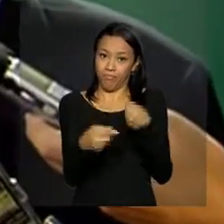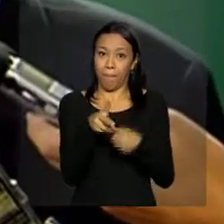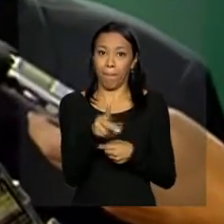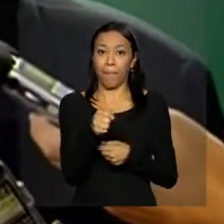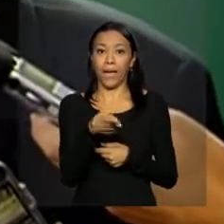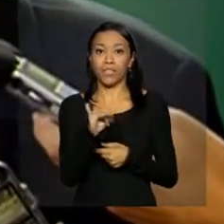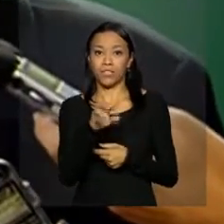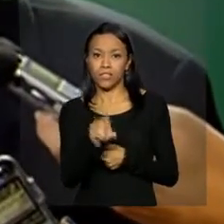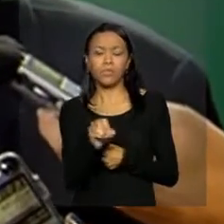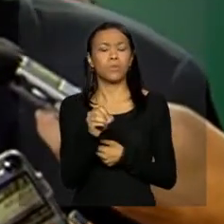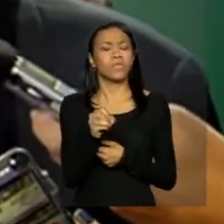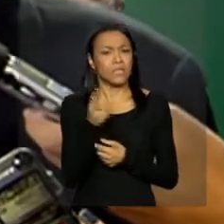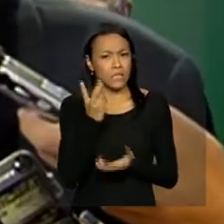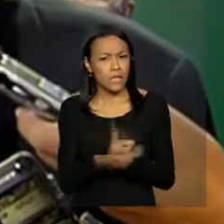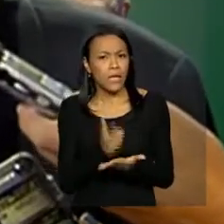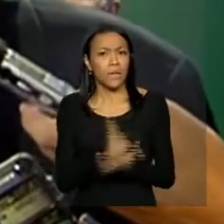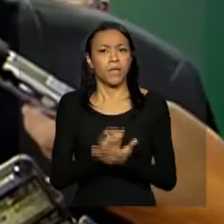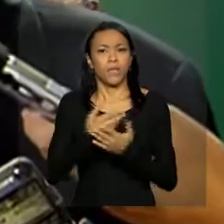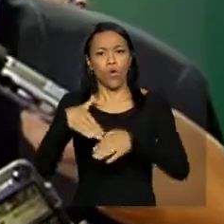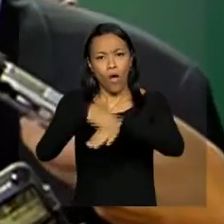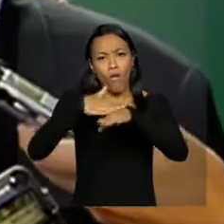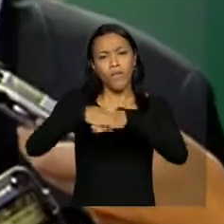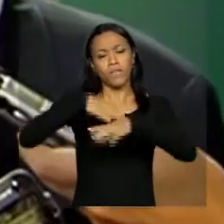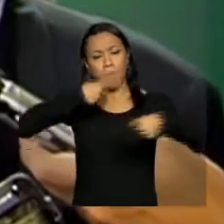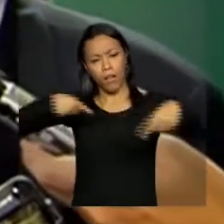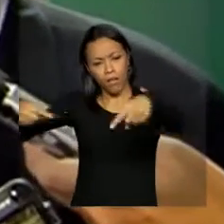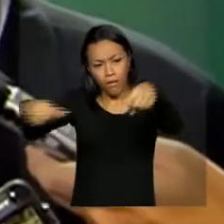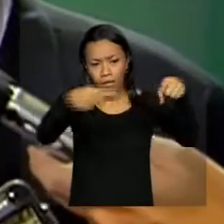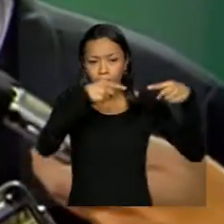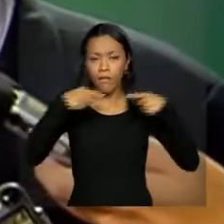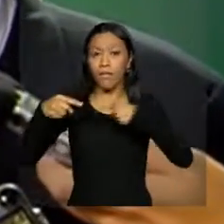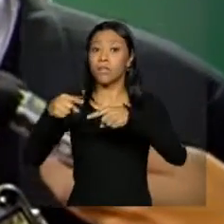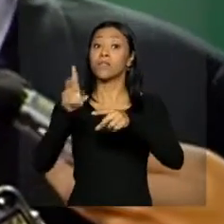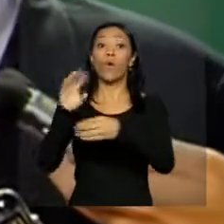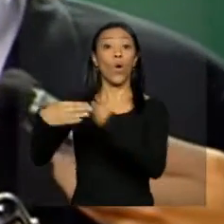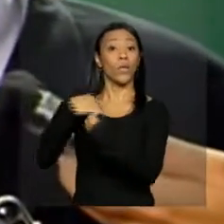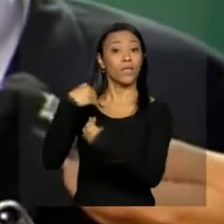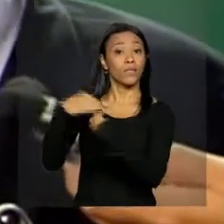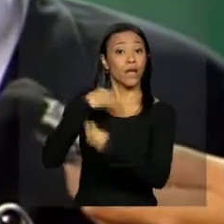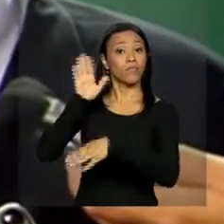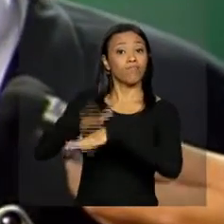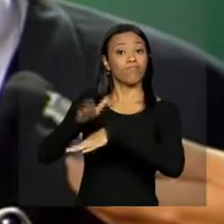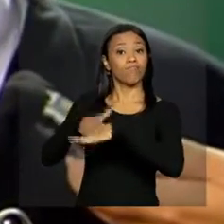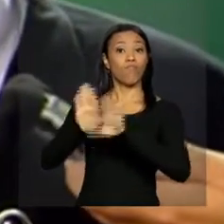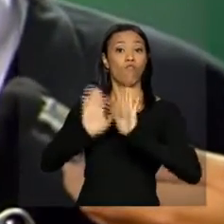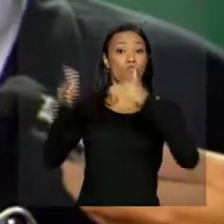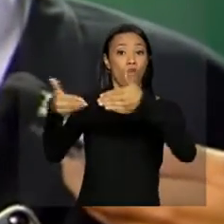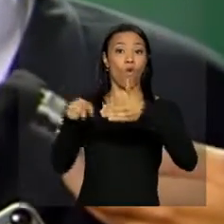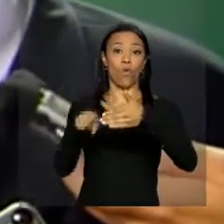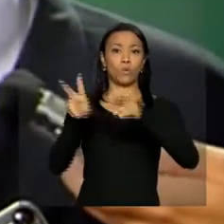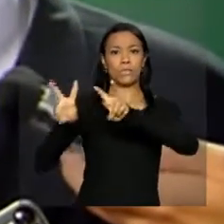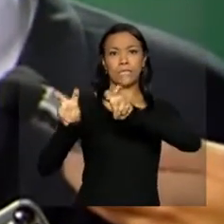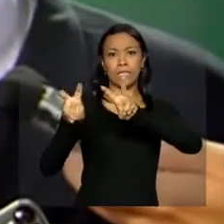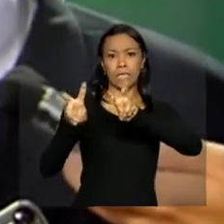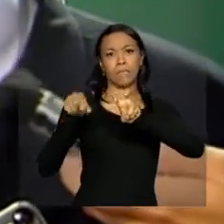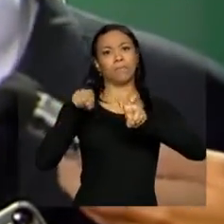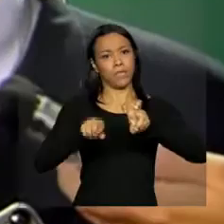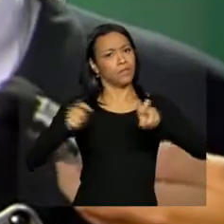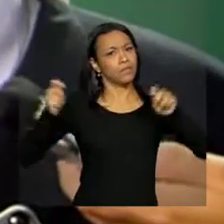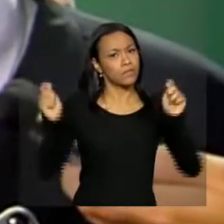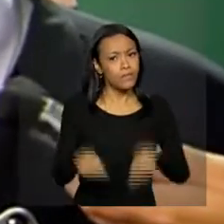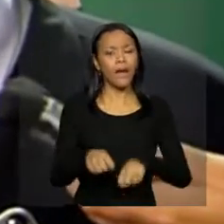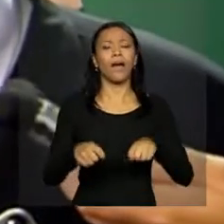um diálogo positivo, orientado por uma visão generosa que o Fórum traz para o Brasil e para o mundo, que é um outro mundo possível.